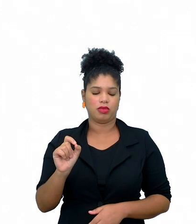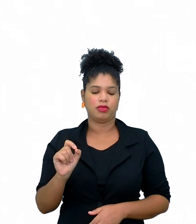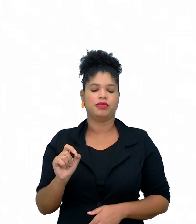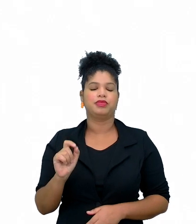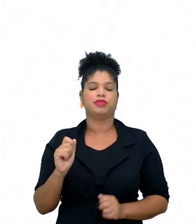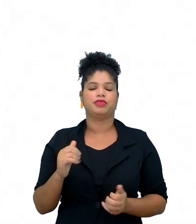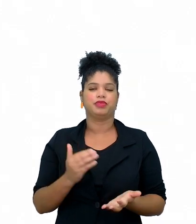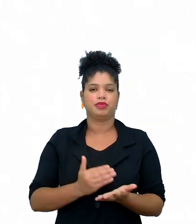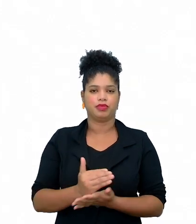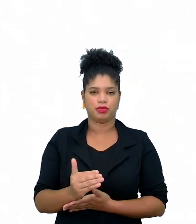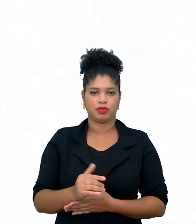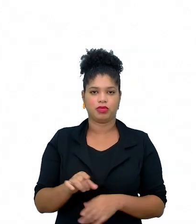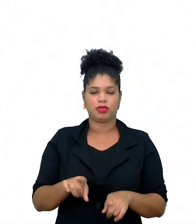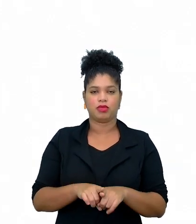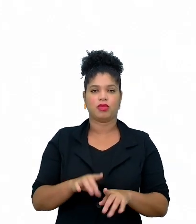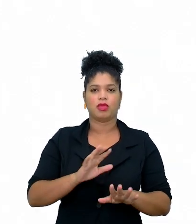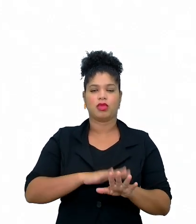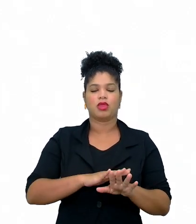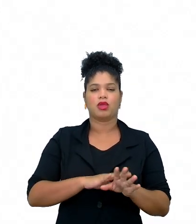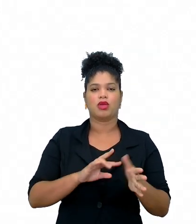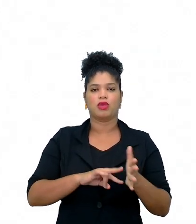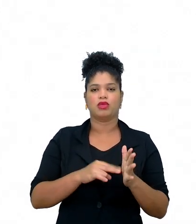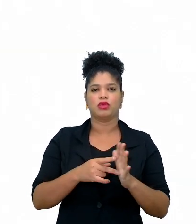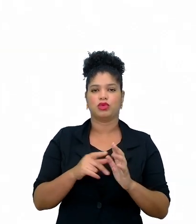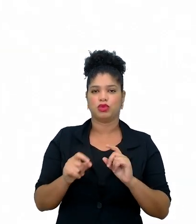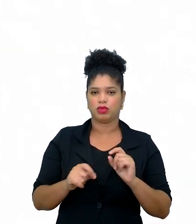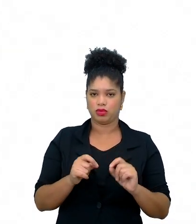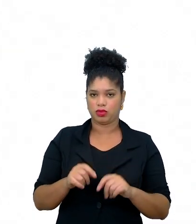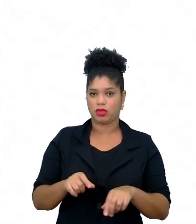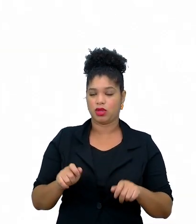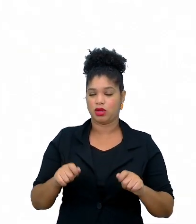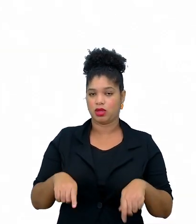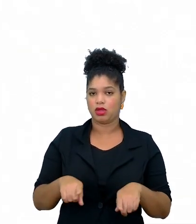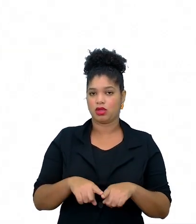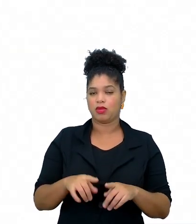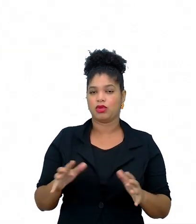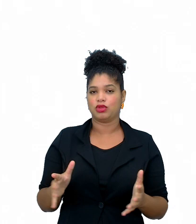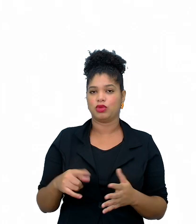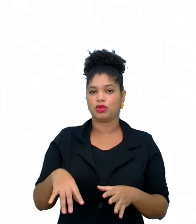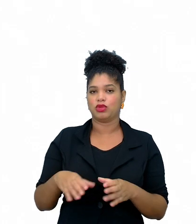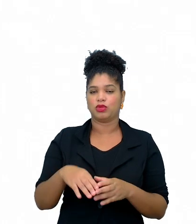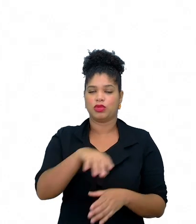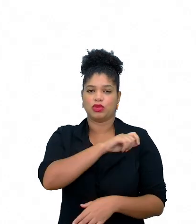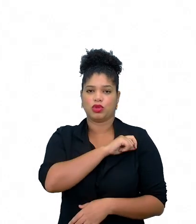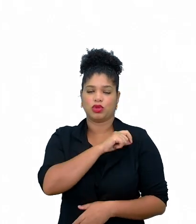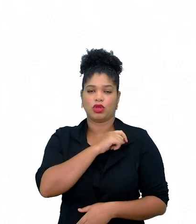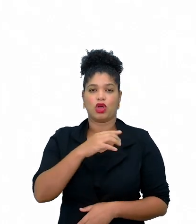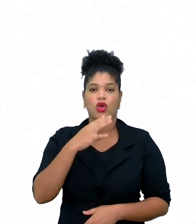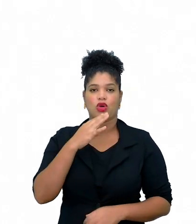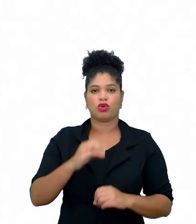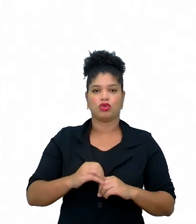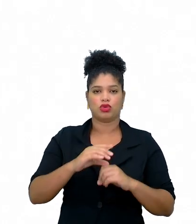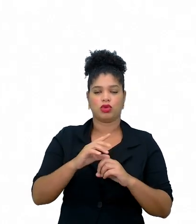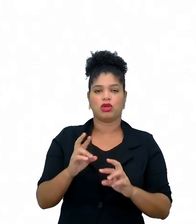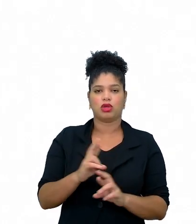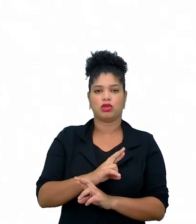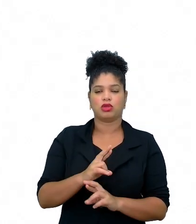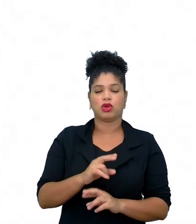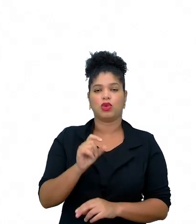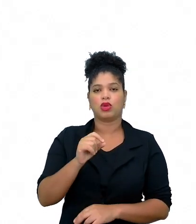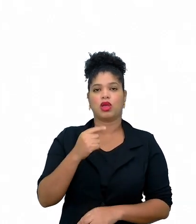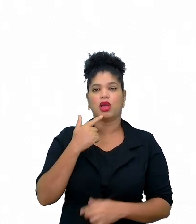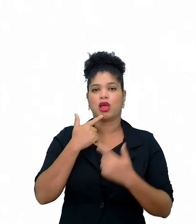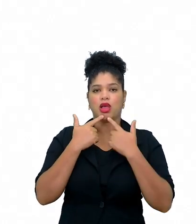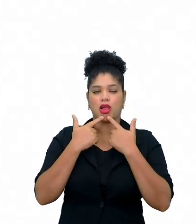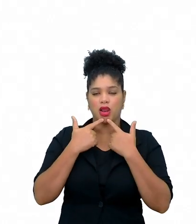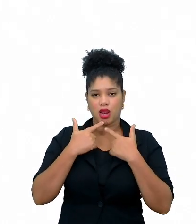produção, os efeitos de sentido. Ela mobiliza nos estudantes conhecimentos relativos à linguagem verbal,